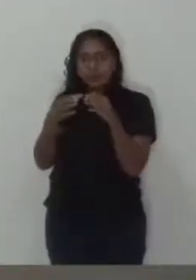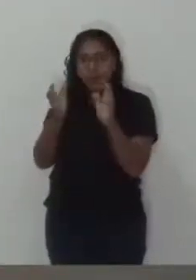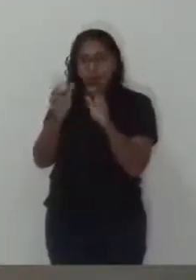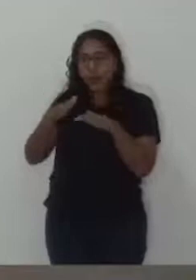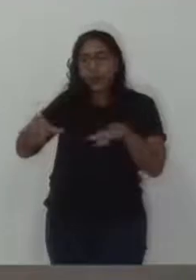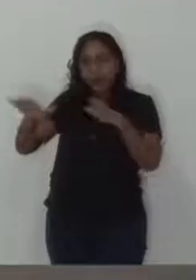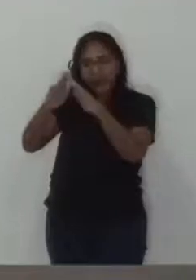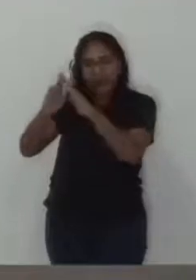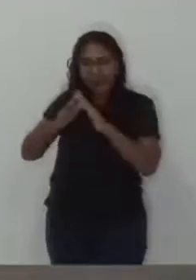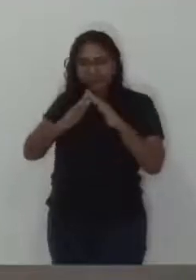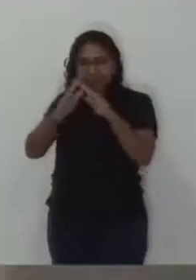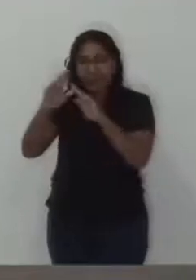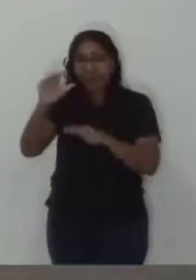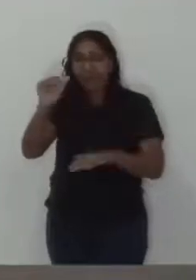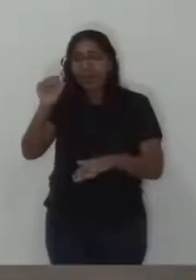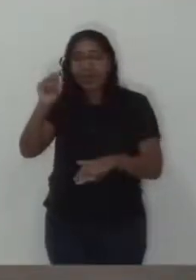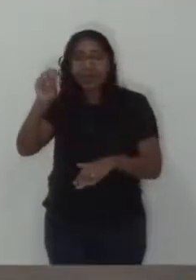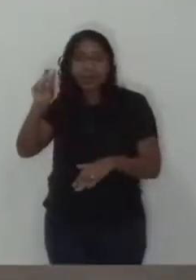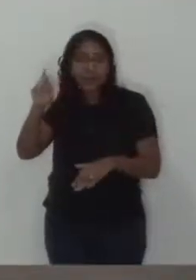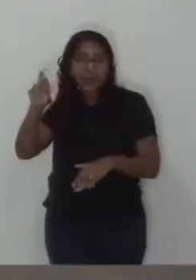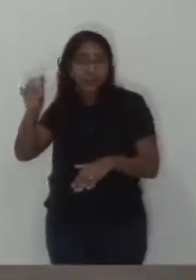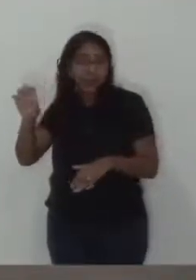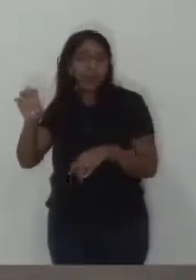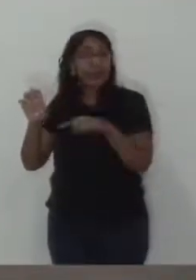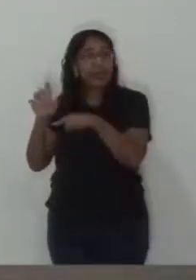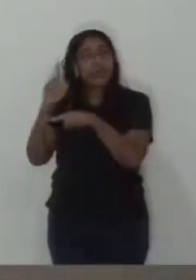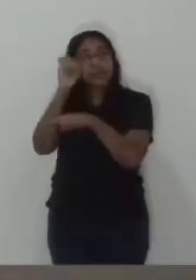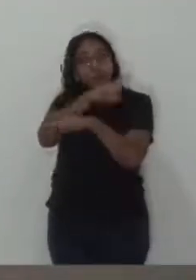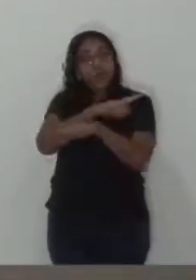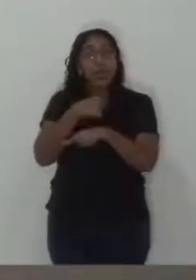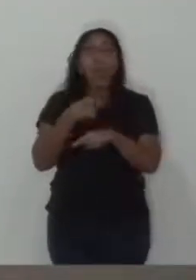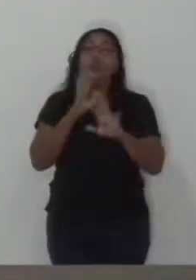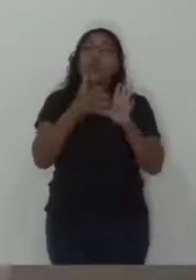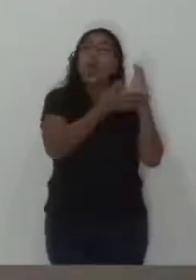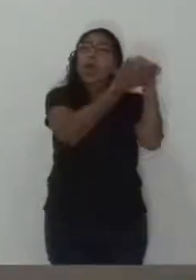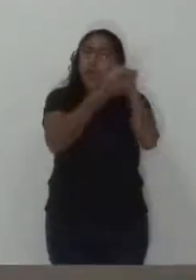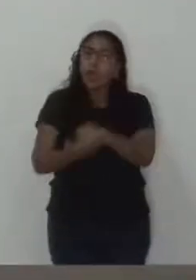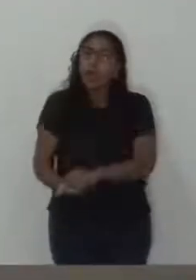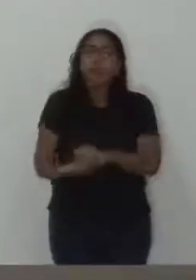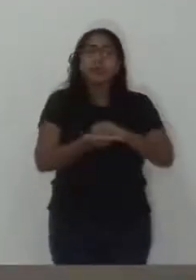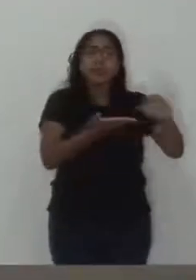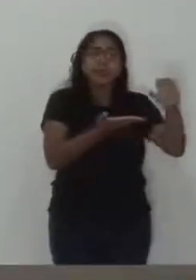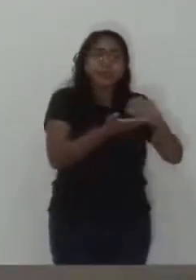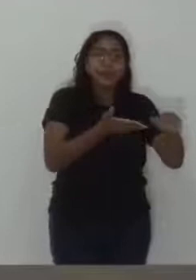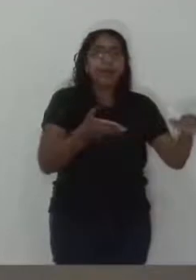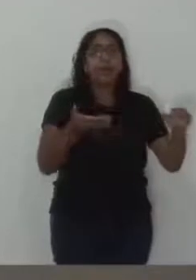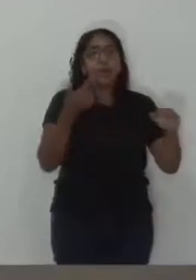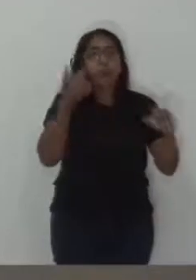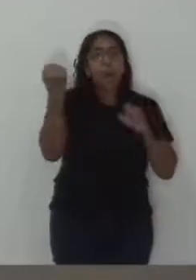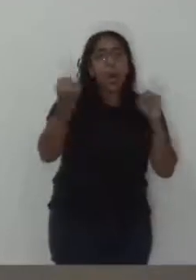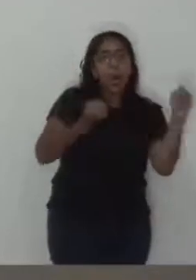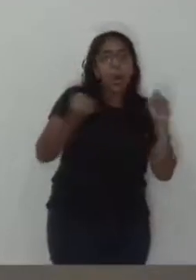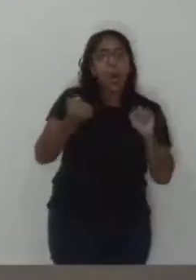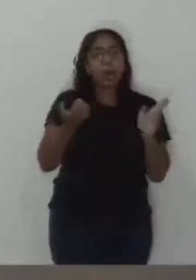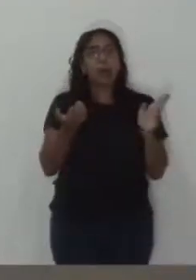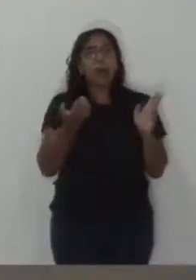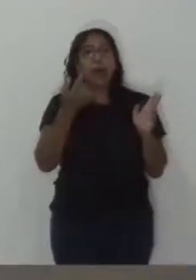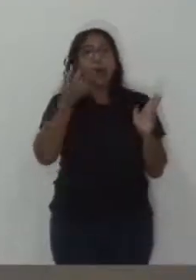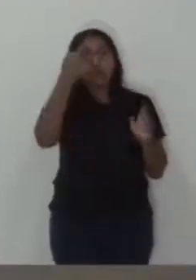mas fica difícil sair e entrar na sua casa, porque eu levei lá o secretário de Trânsito, meio ambiente e agente de trânsito ficaram comigo lá meia hora,